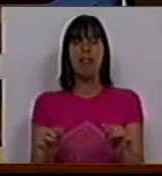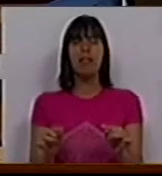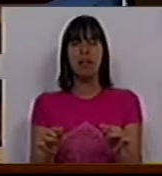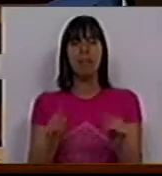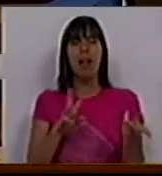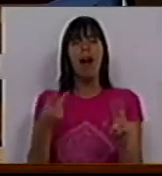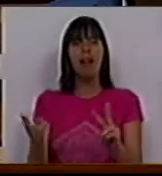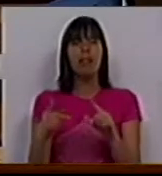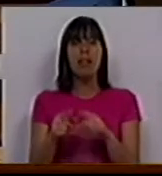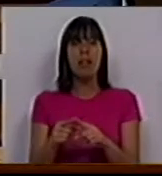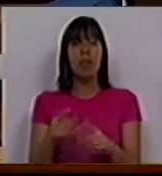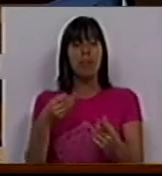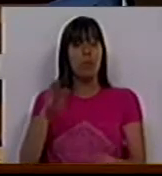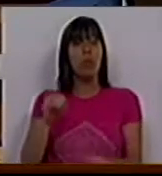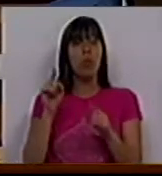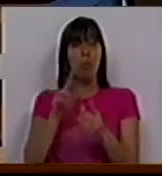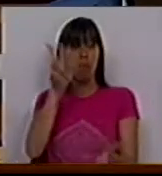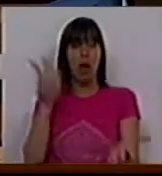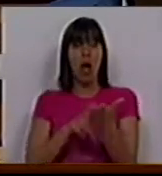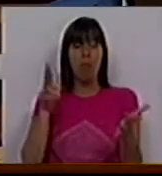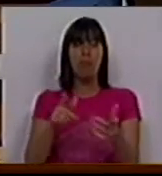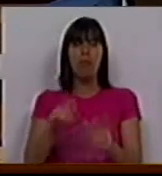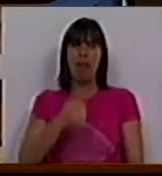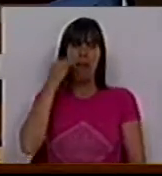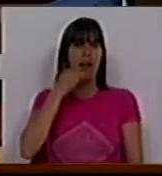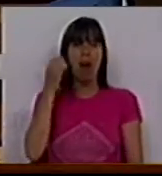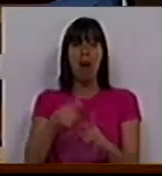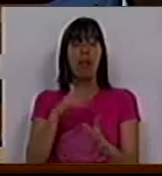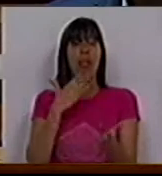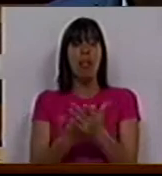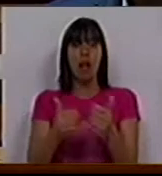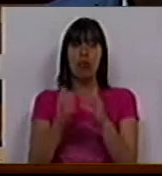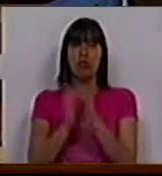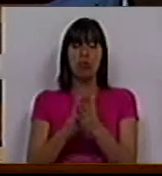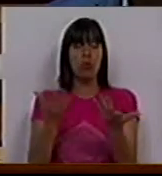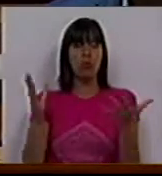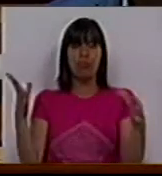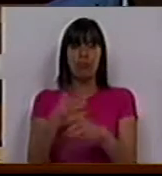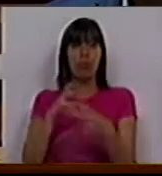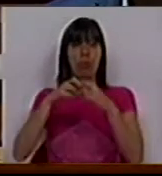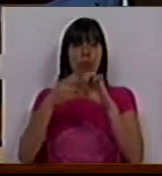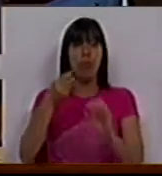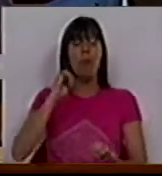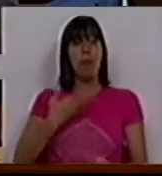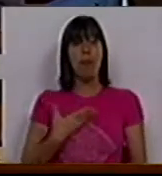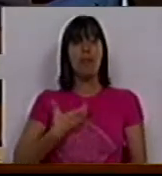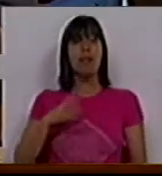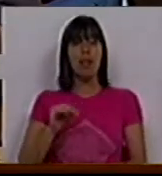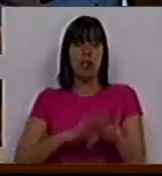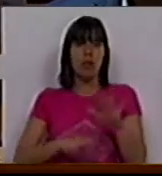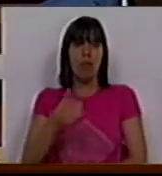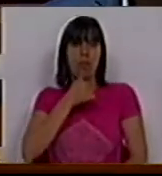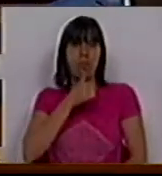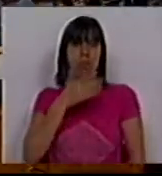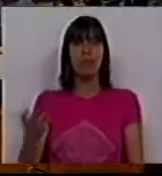alteração que o Partido Socialista aprovou foi gravíssima e permite todos estes demandos que hoje o PSD e o CDS